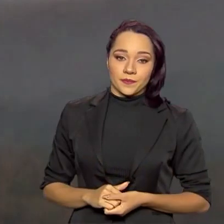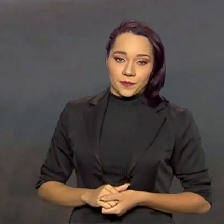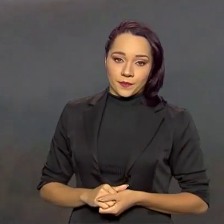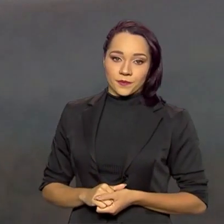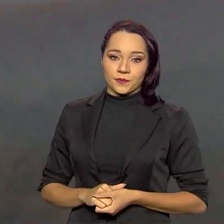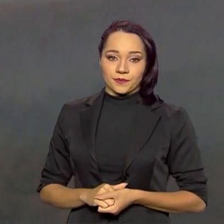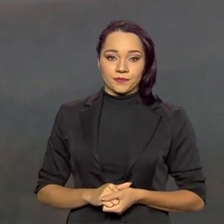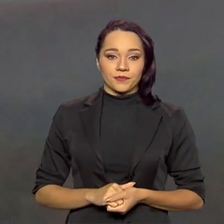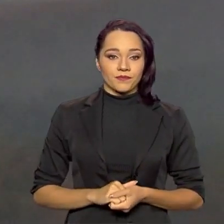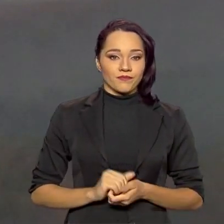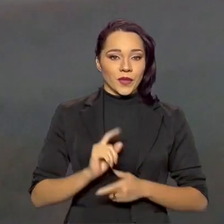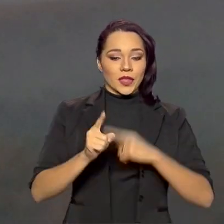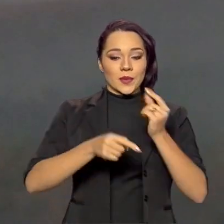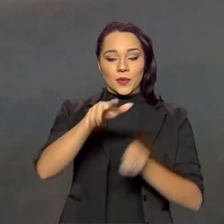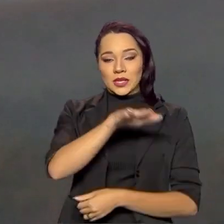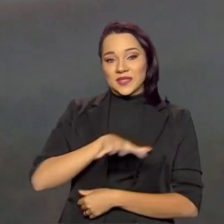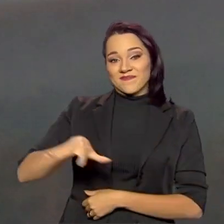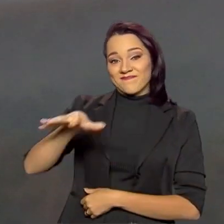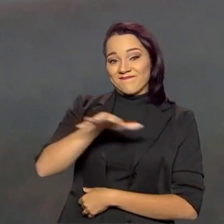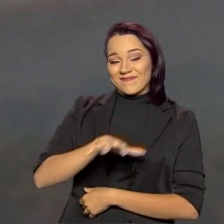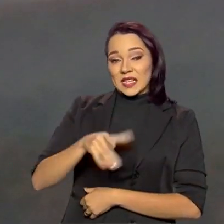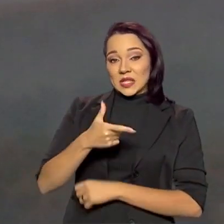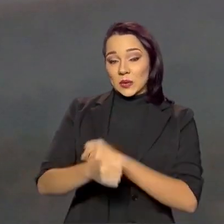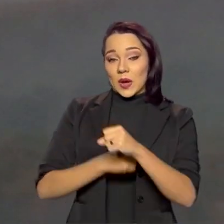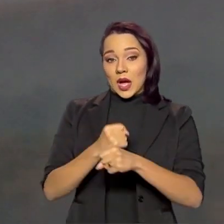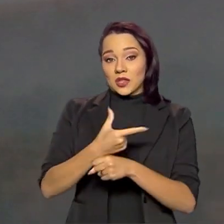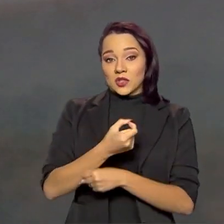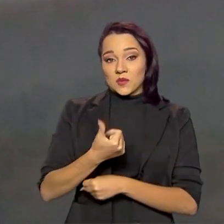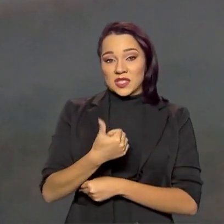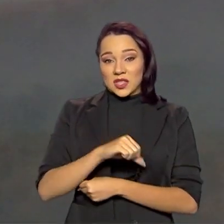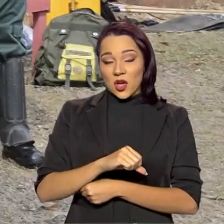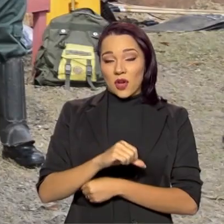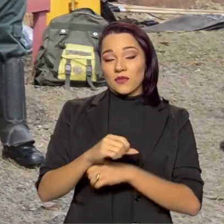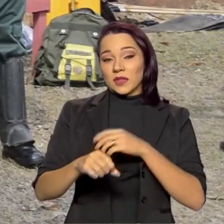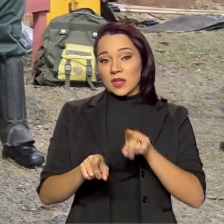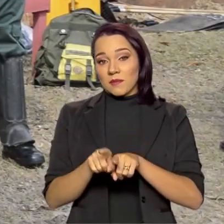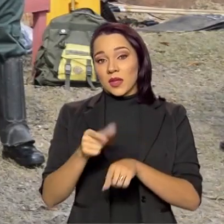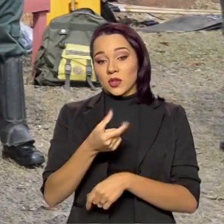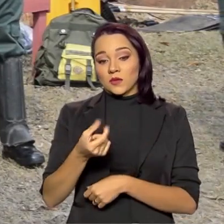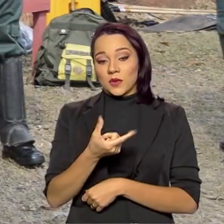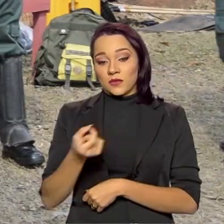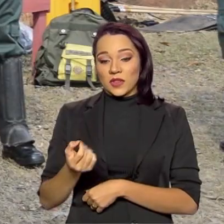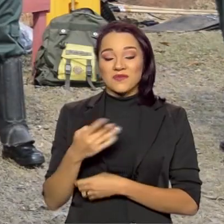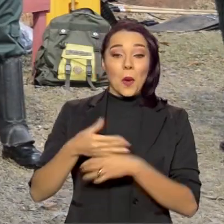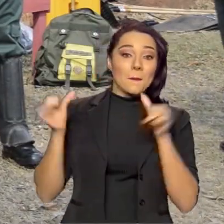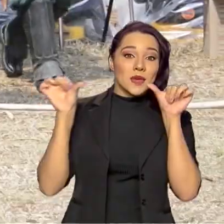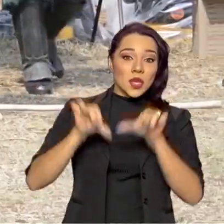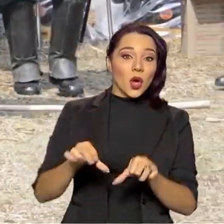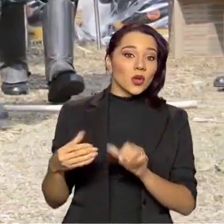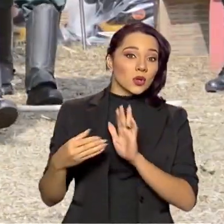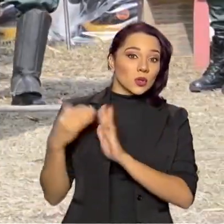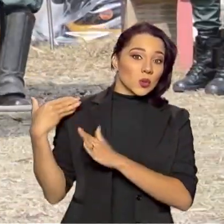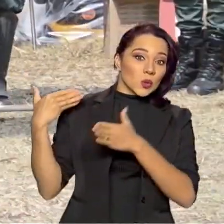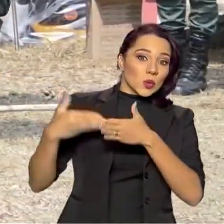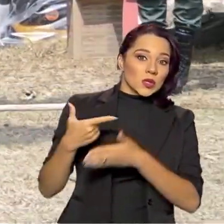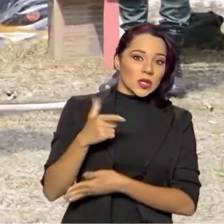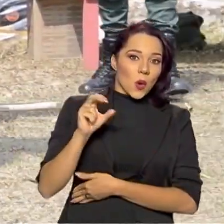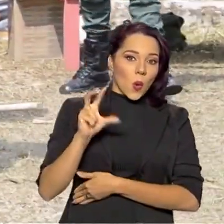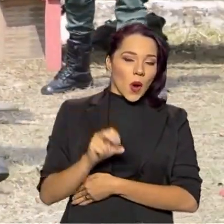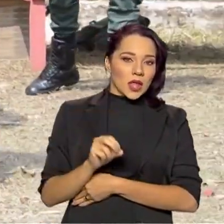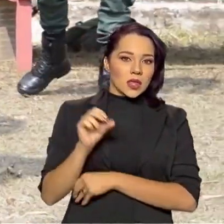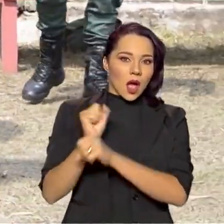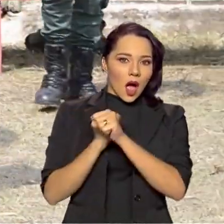E após o cenário registrado em 2019 e 2020, considerado o pior dos últimos 50 anos,